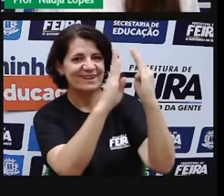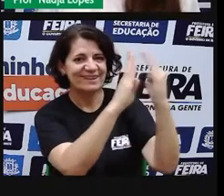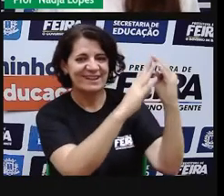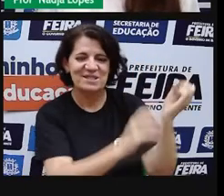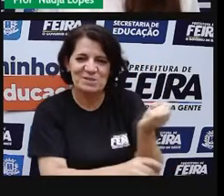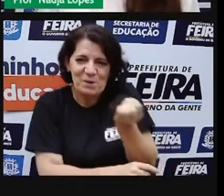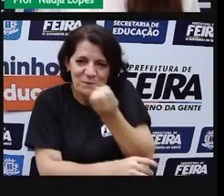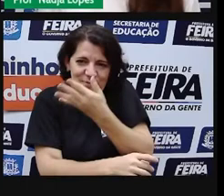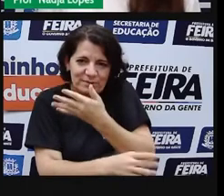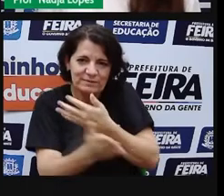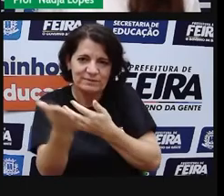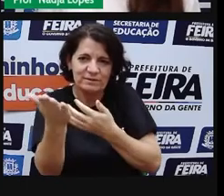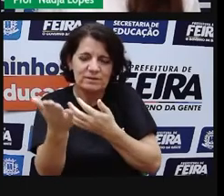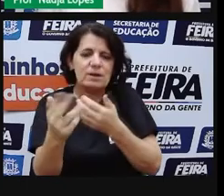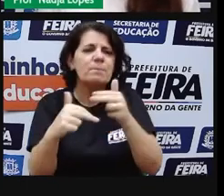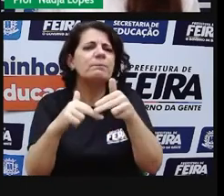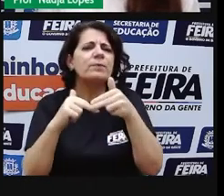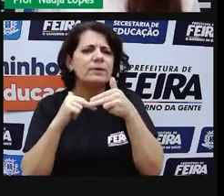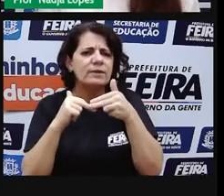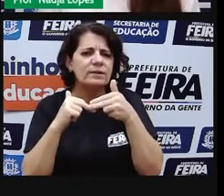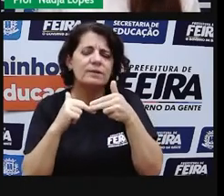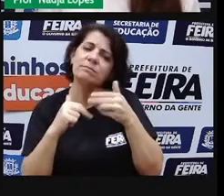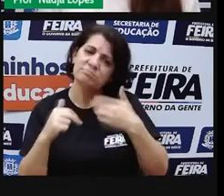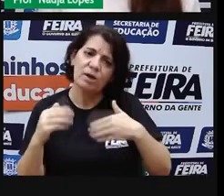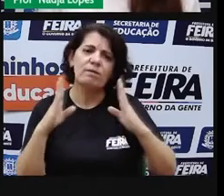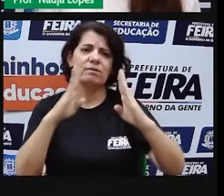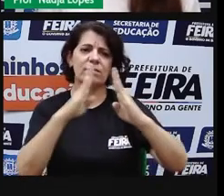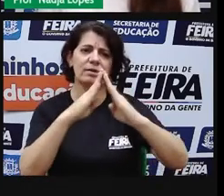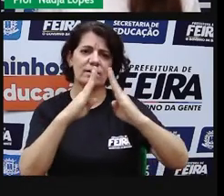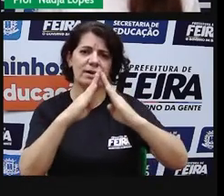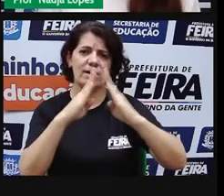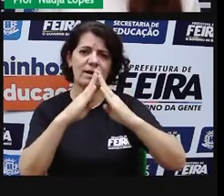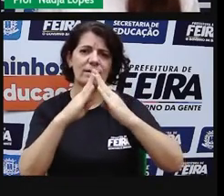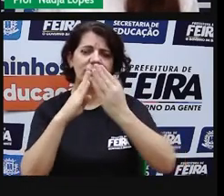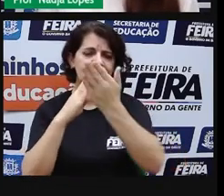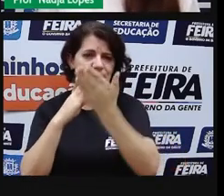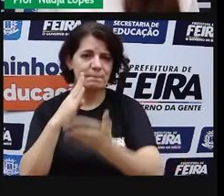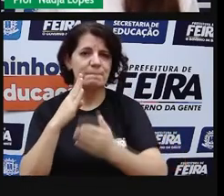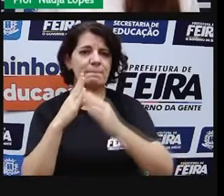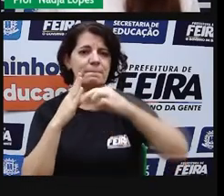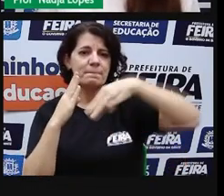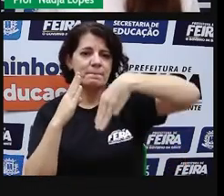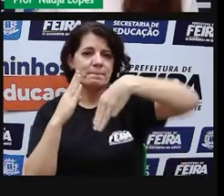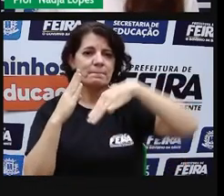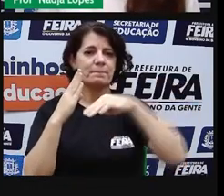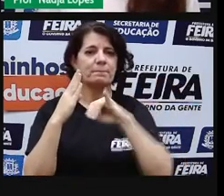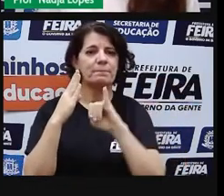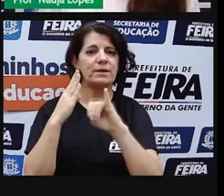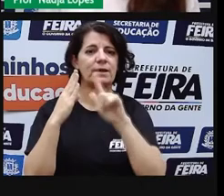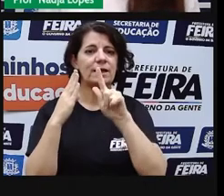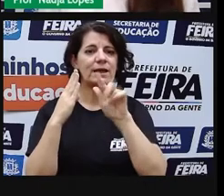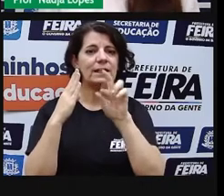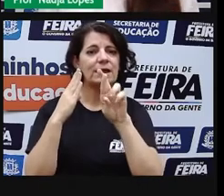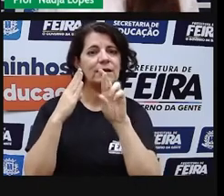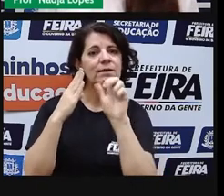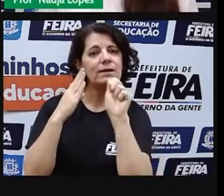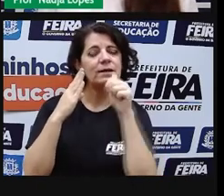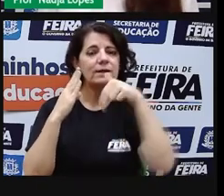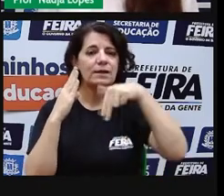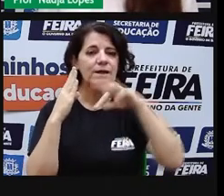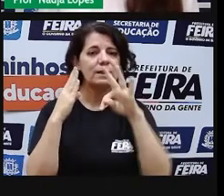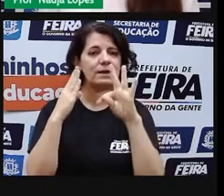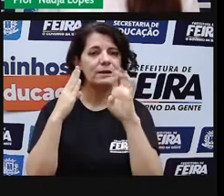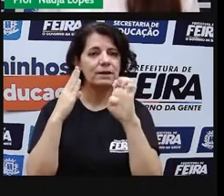em virtude da instalação do Serviço de Integração do Migrante que surgiu no governo de João Torval